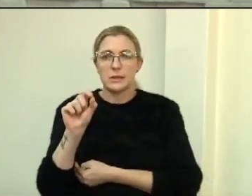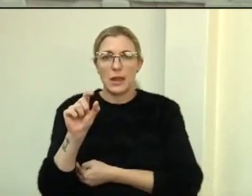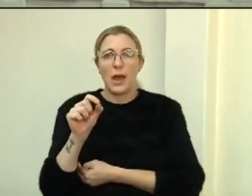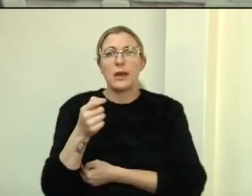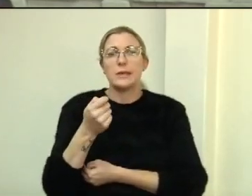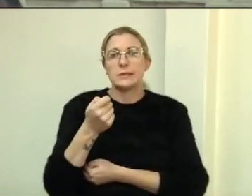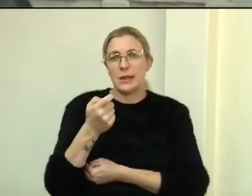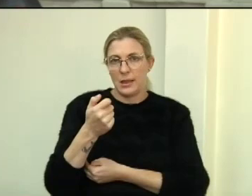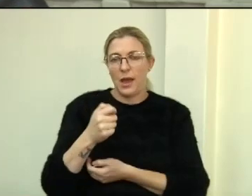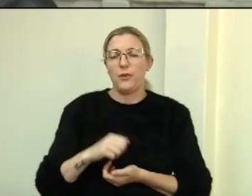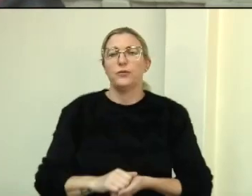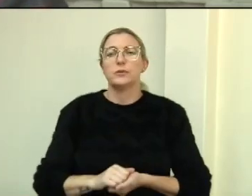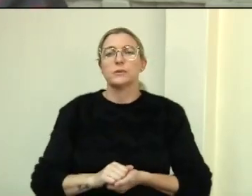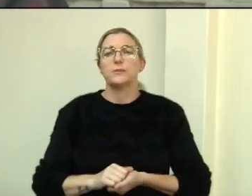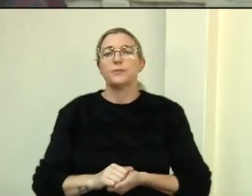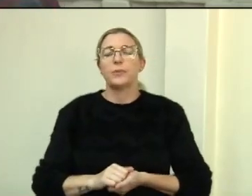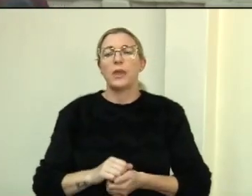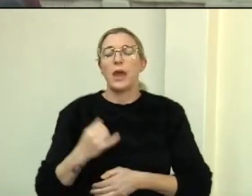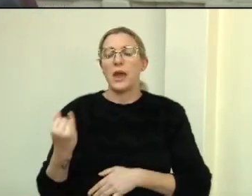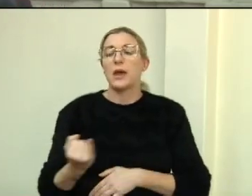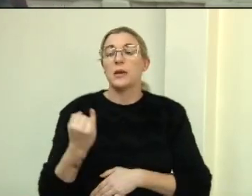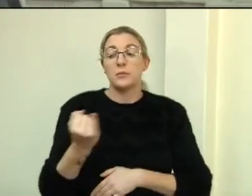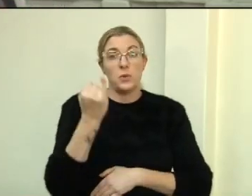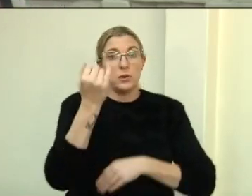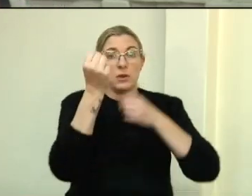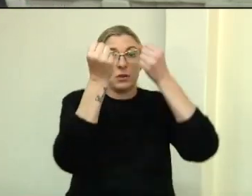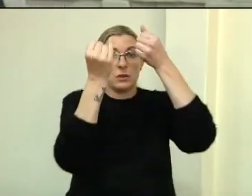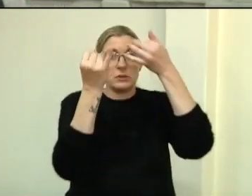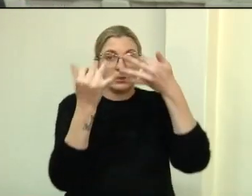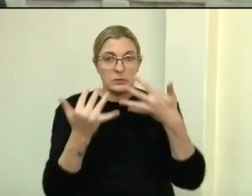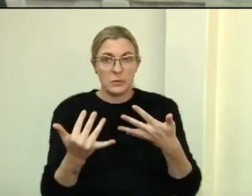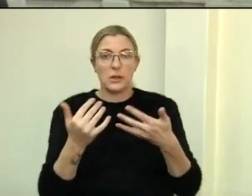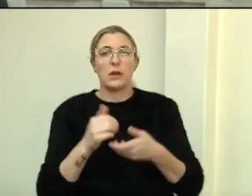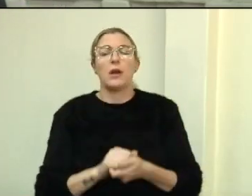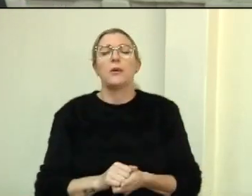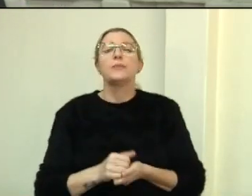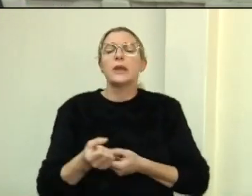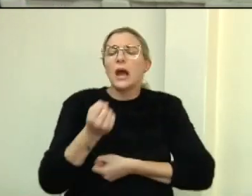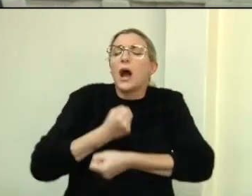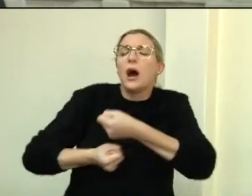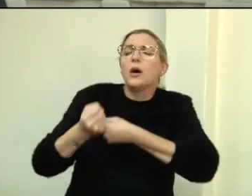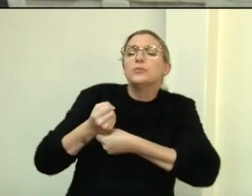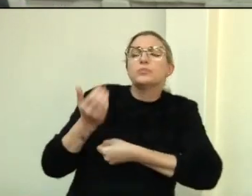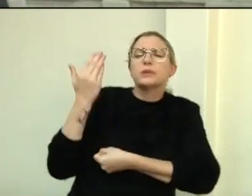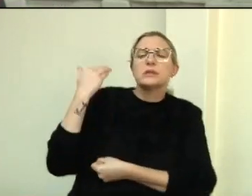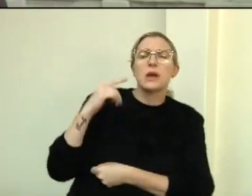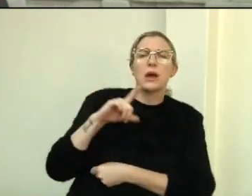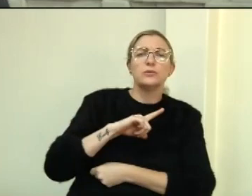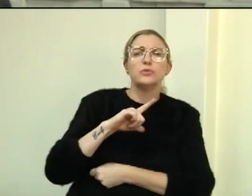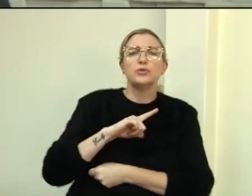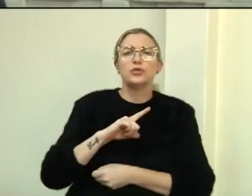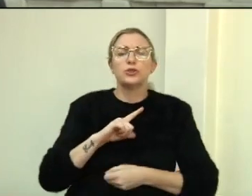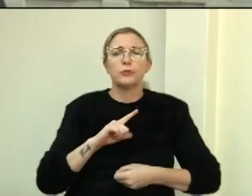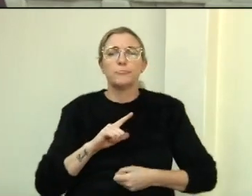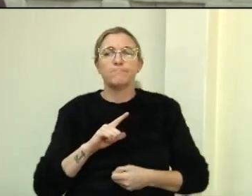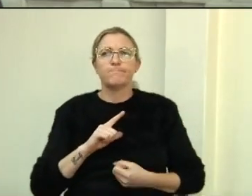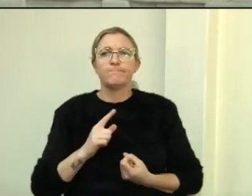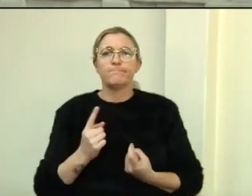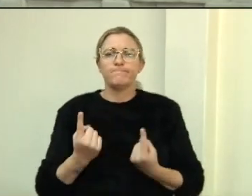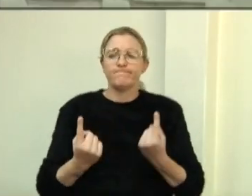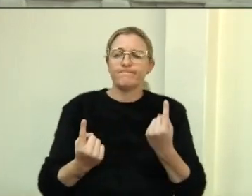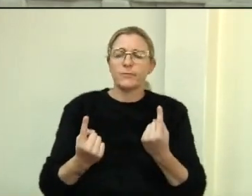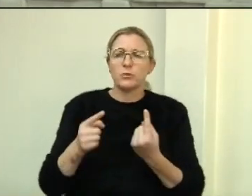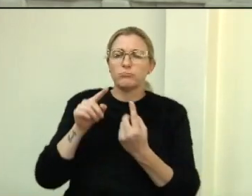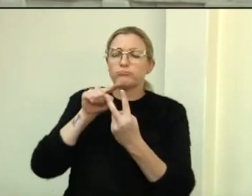É importante a gente destacar que no ano passado nós tínhamos duas visões de governo no